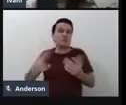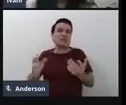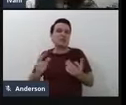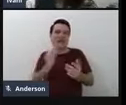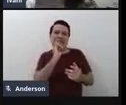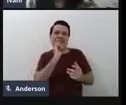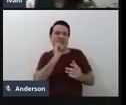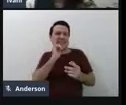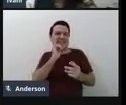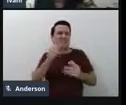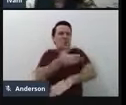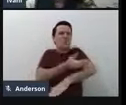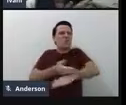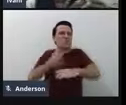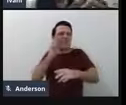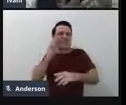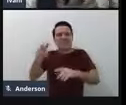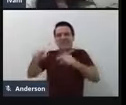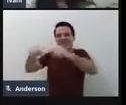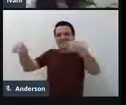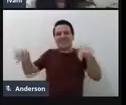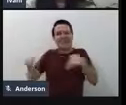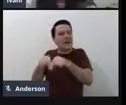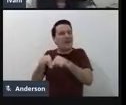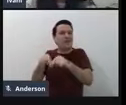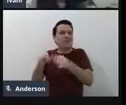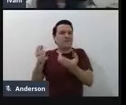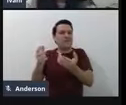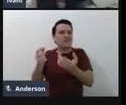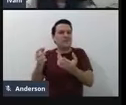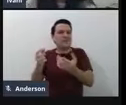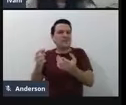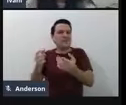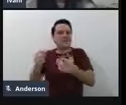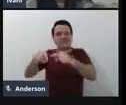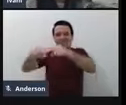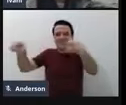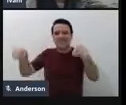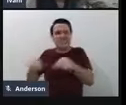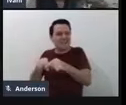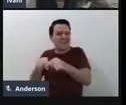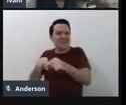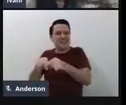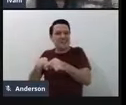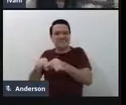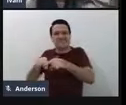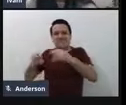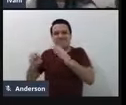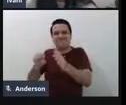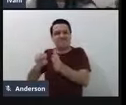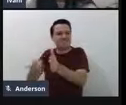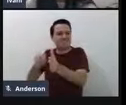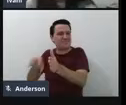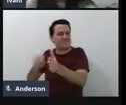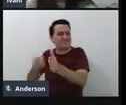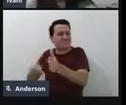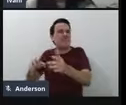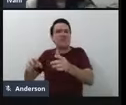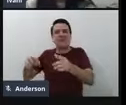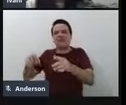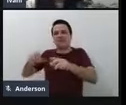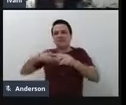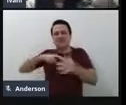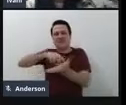né, pensando na escola, na sala de recurso multifuncional. A gente tem a questão dos